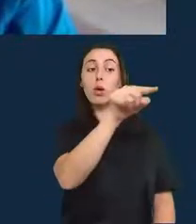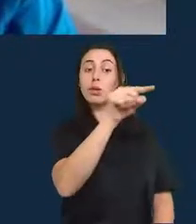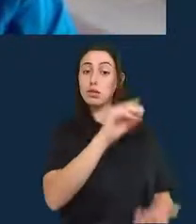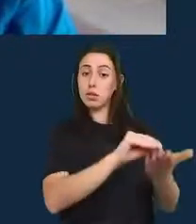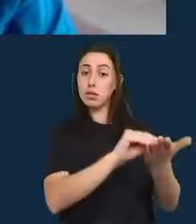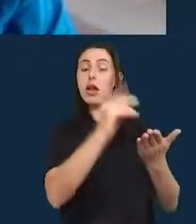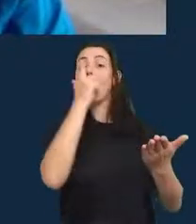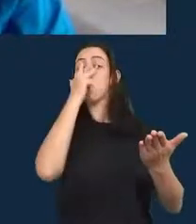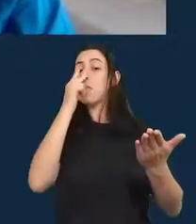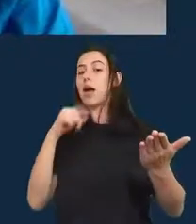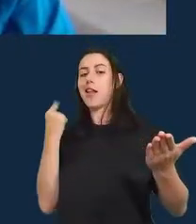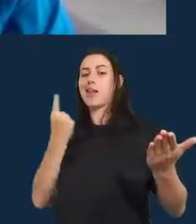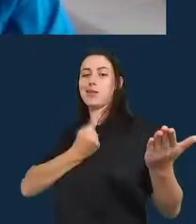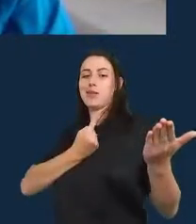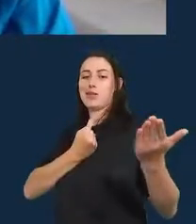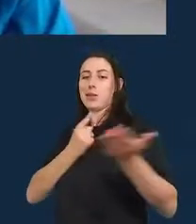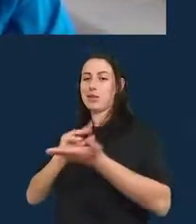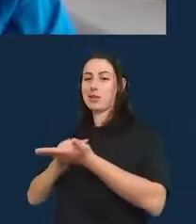sobre,